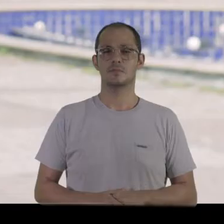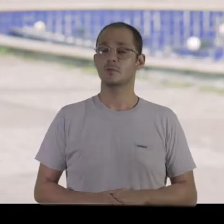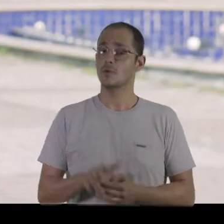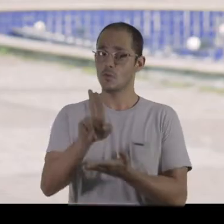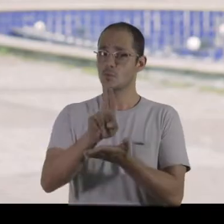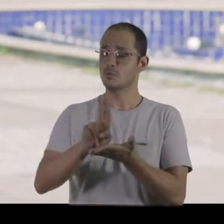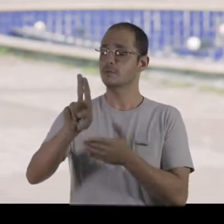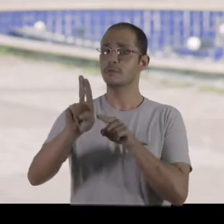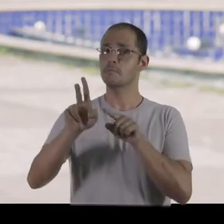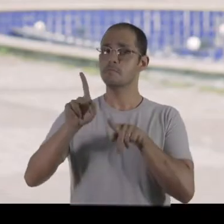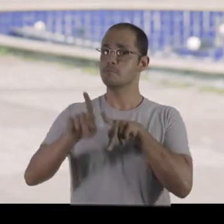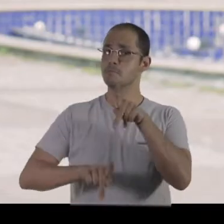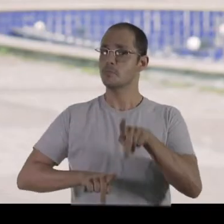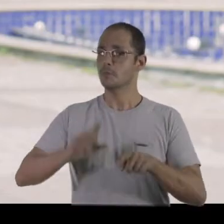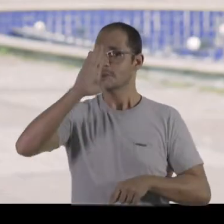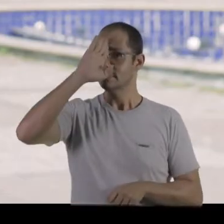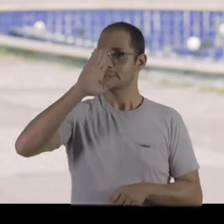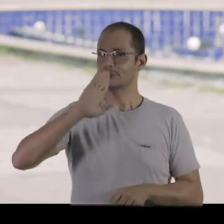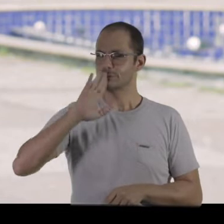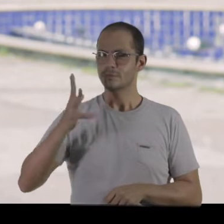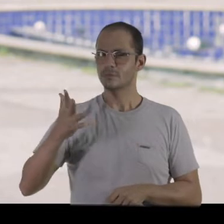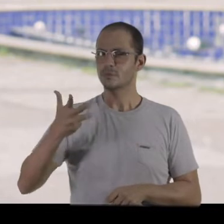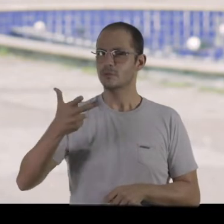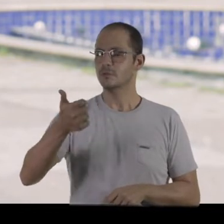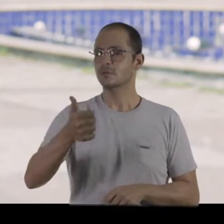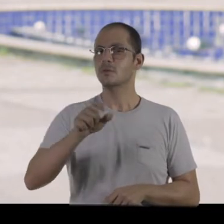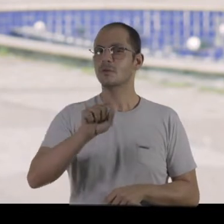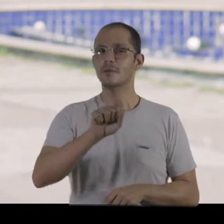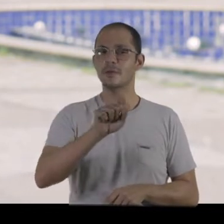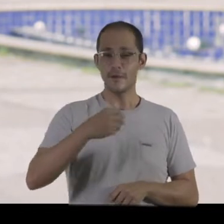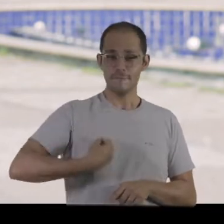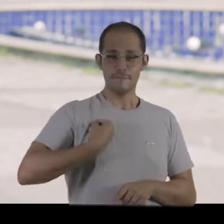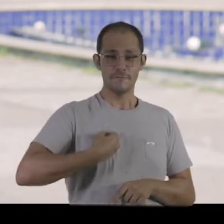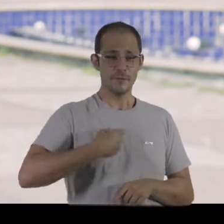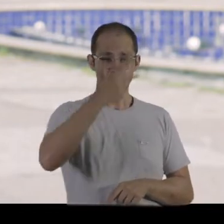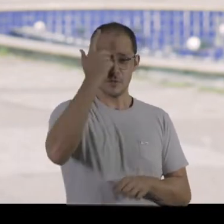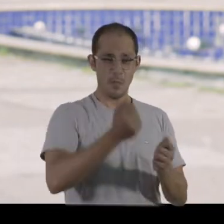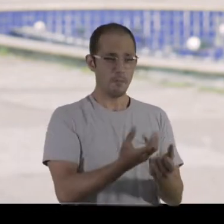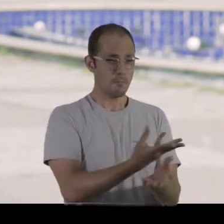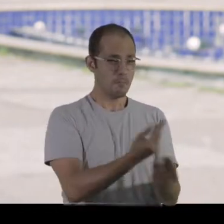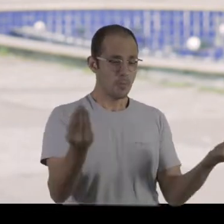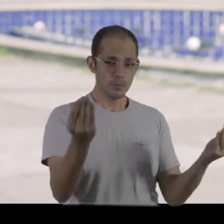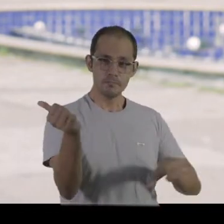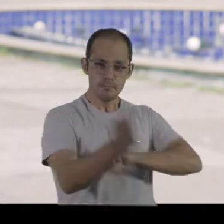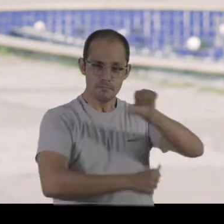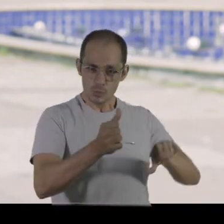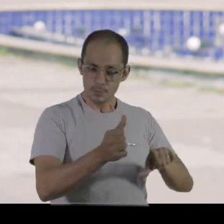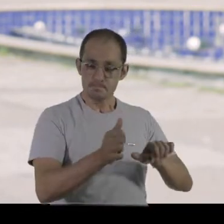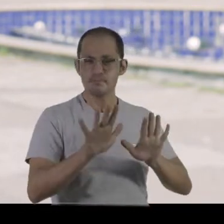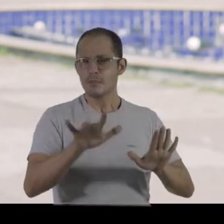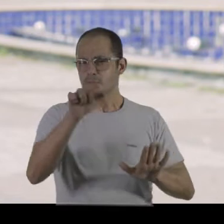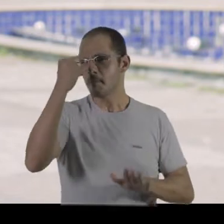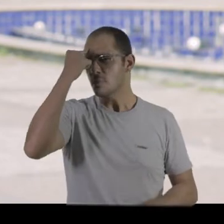Uma universidade pública, gratuita e de qualidade transforma a vida de milhares de pessoas. Mas você já parou para